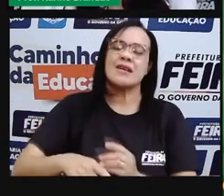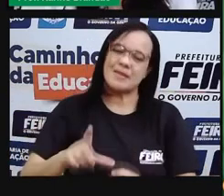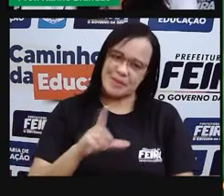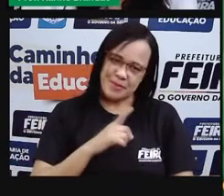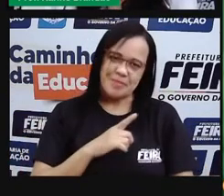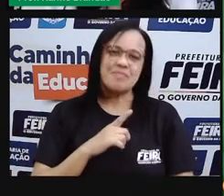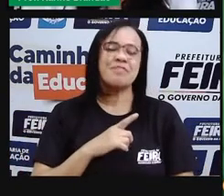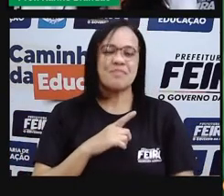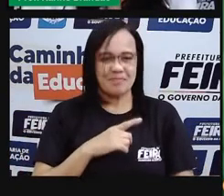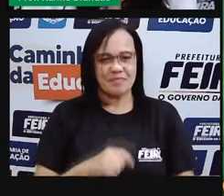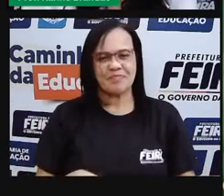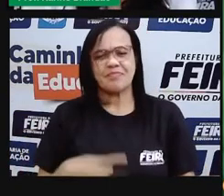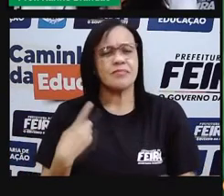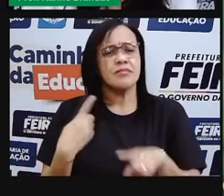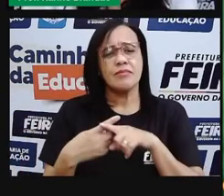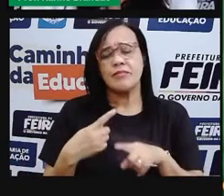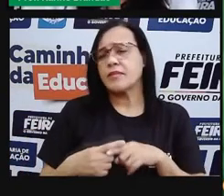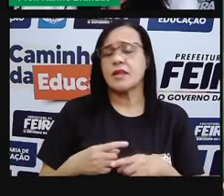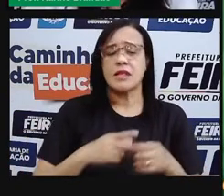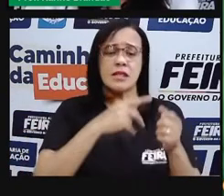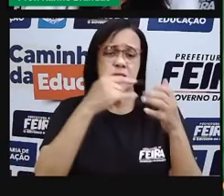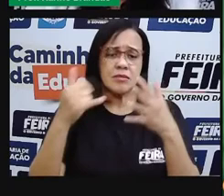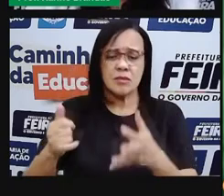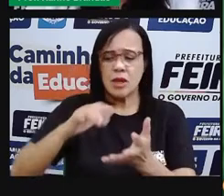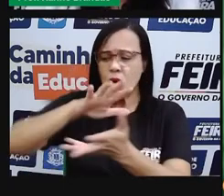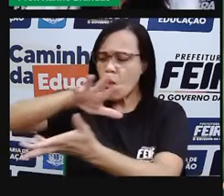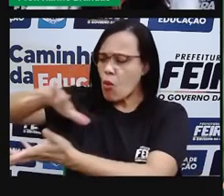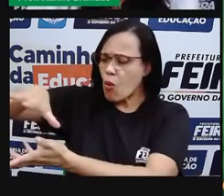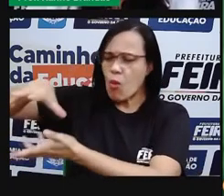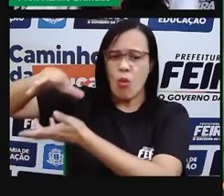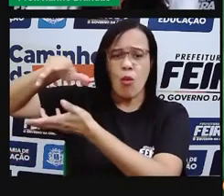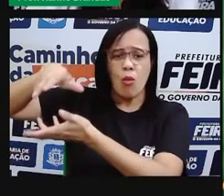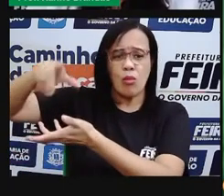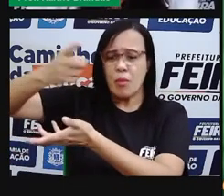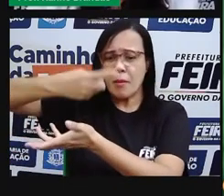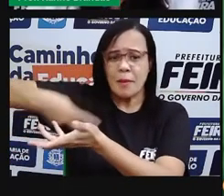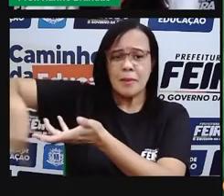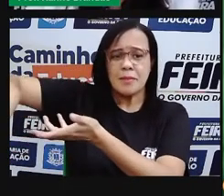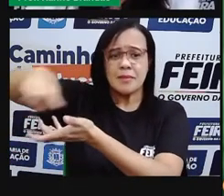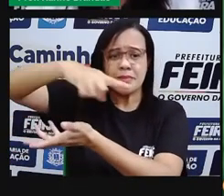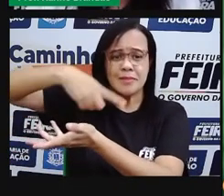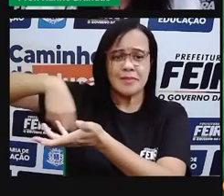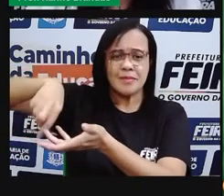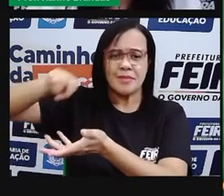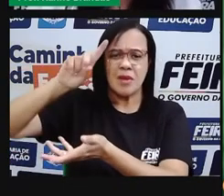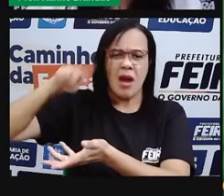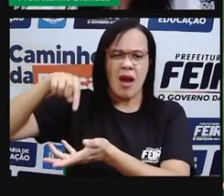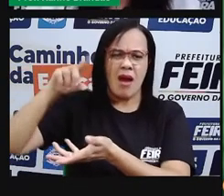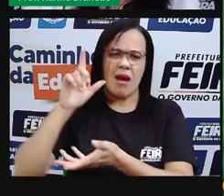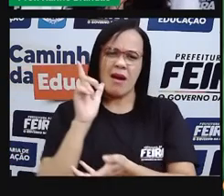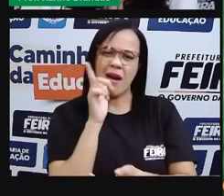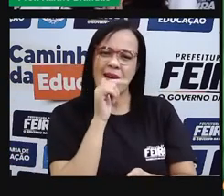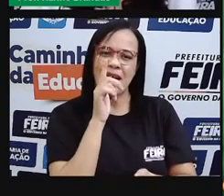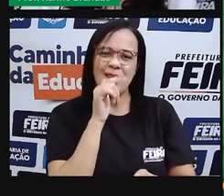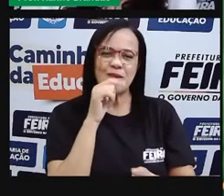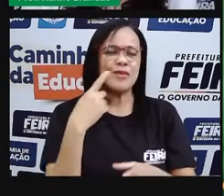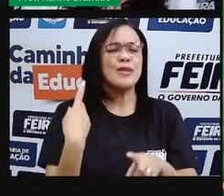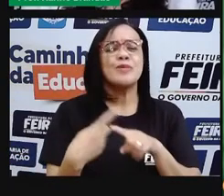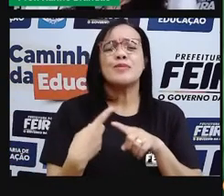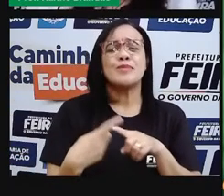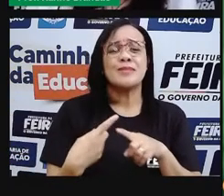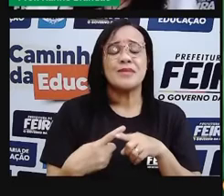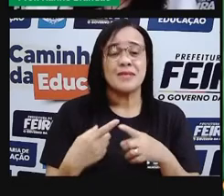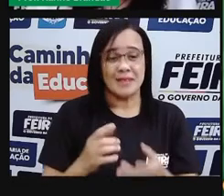por que a gente diz que o mundo, o nosso mundo, o nosso planeta Terra é um planeta água? Porque